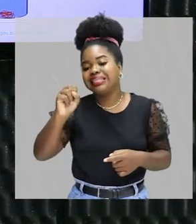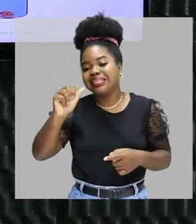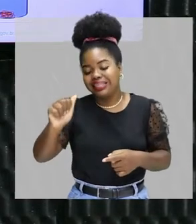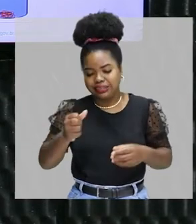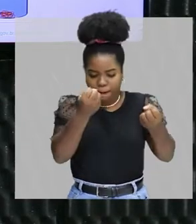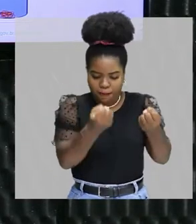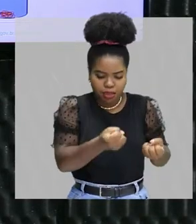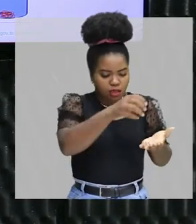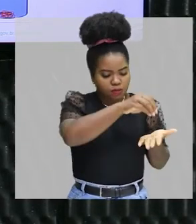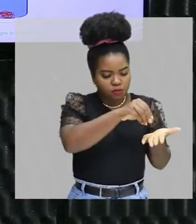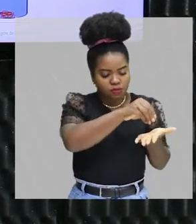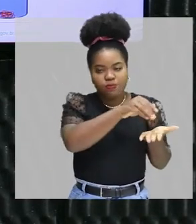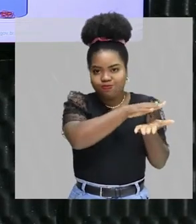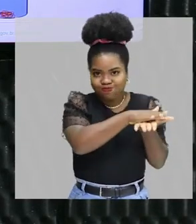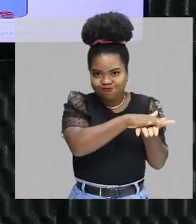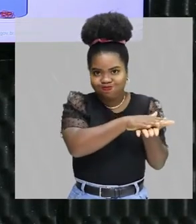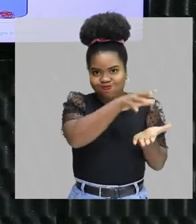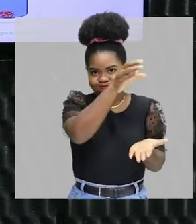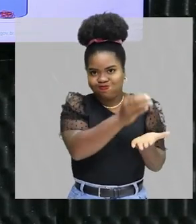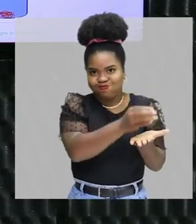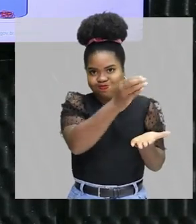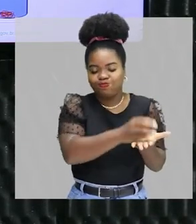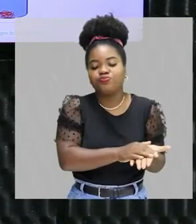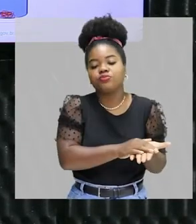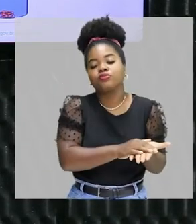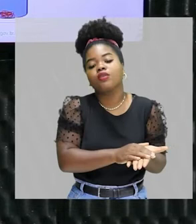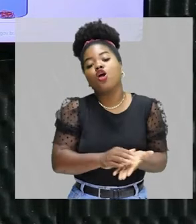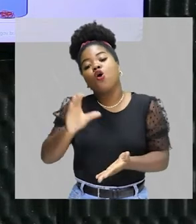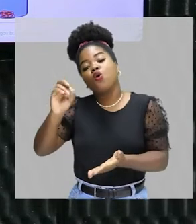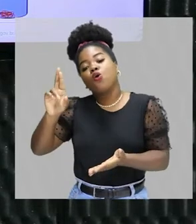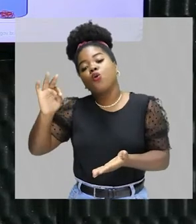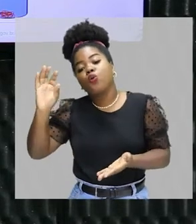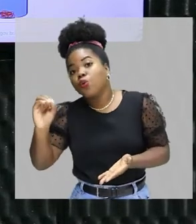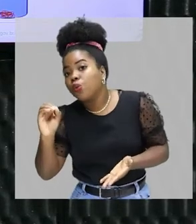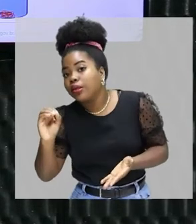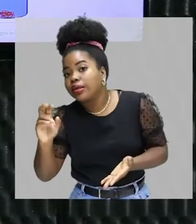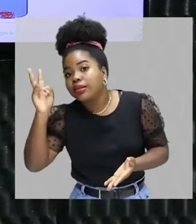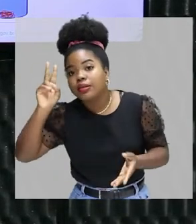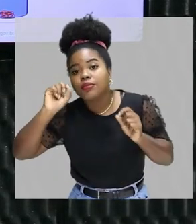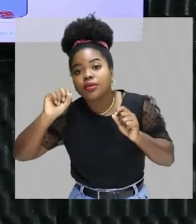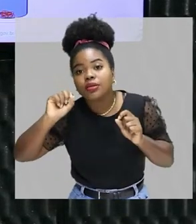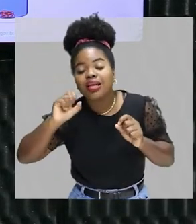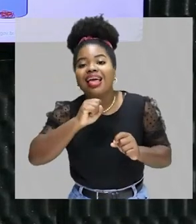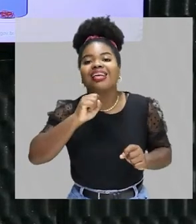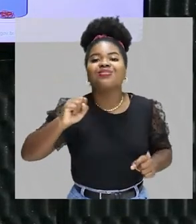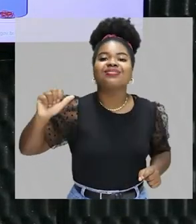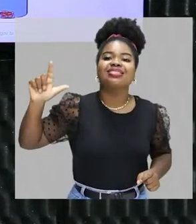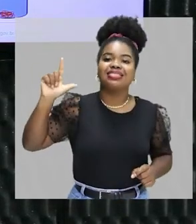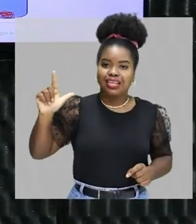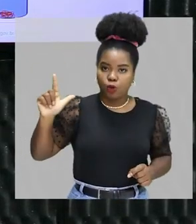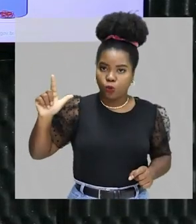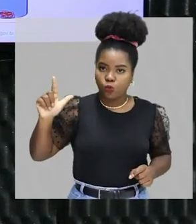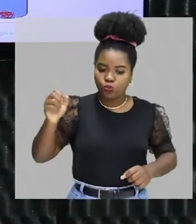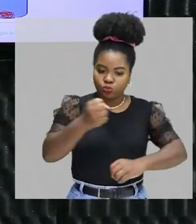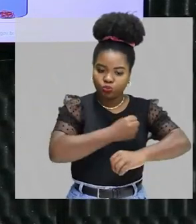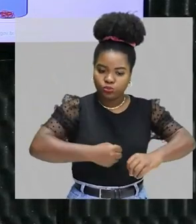fundo do recipiente. O cloreto de sódio, você está lembrado, o cloreto de sódio é o sal de cozinha. E